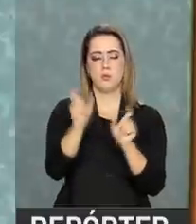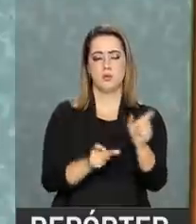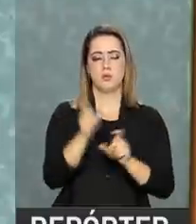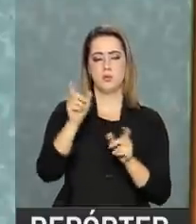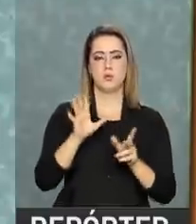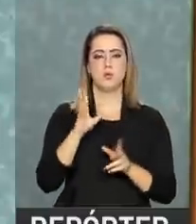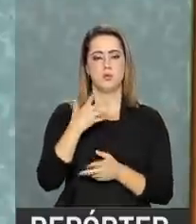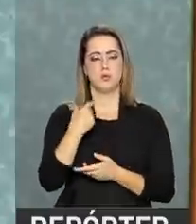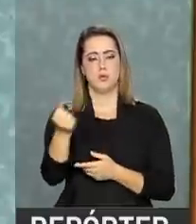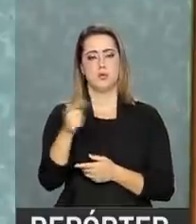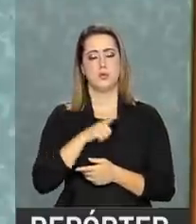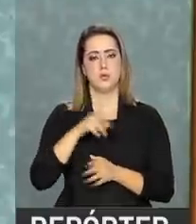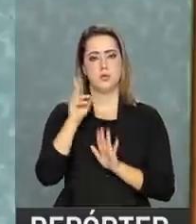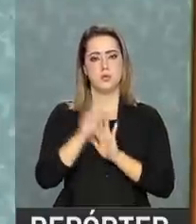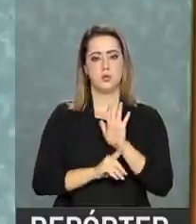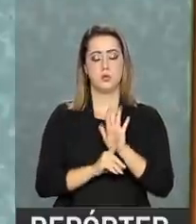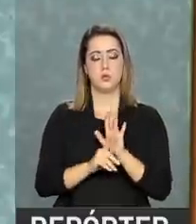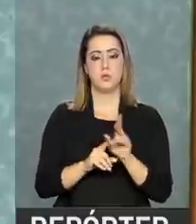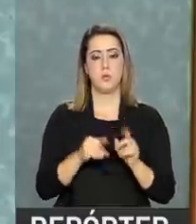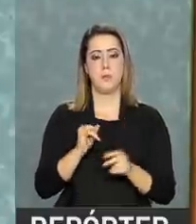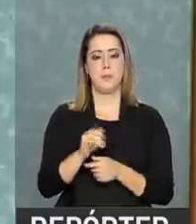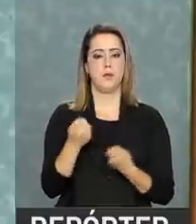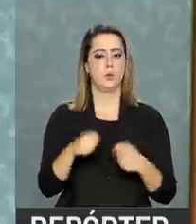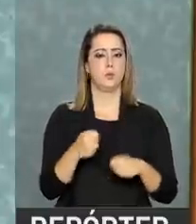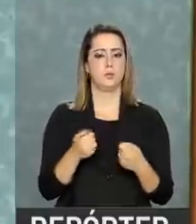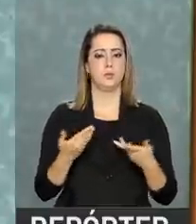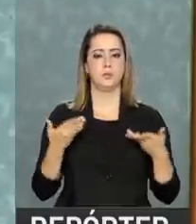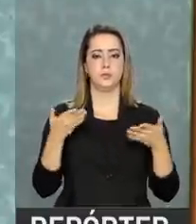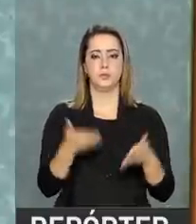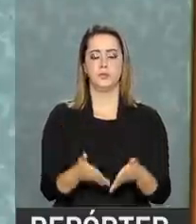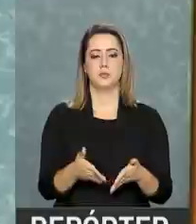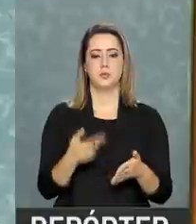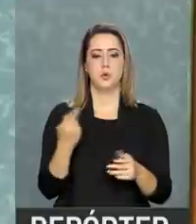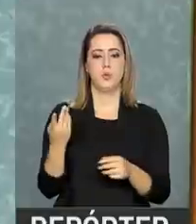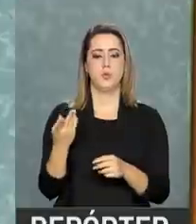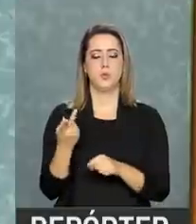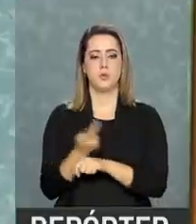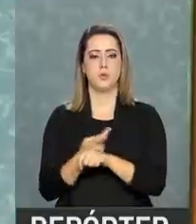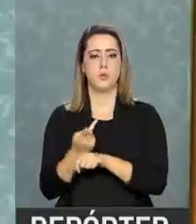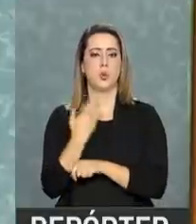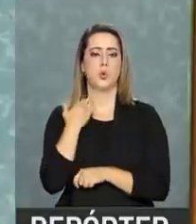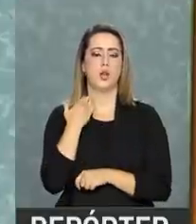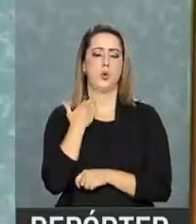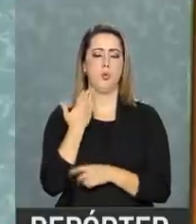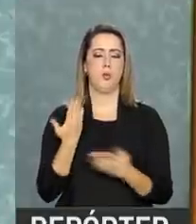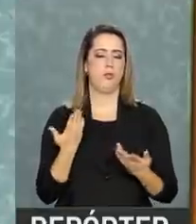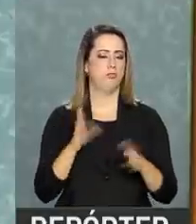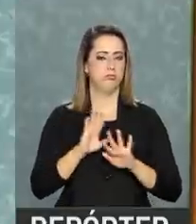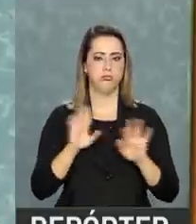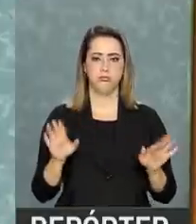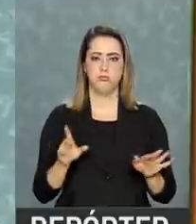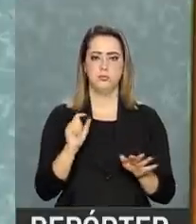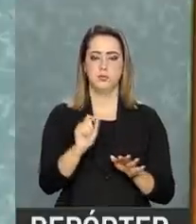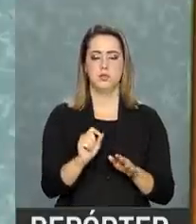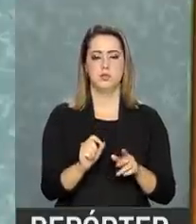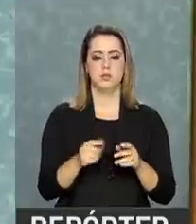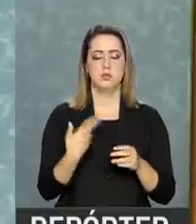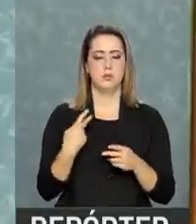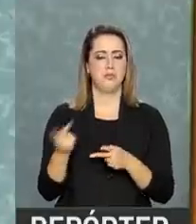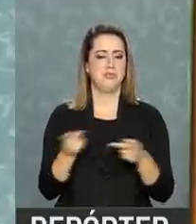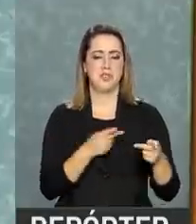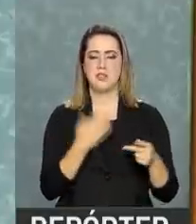cotistas que já tenham adquirido o direito, sem precisar correr atrás desse recurso,